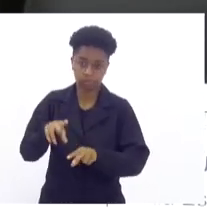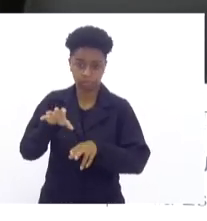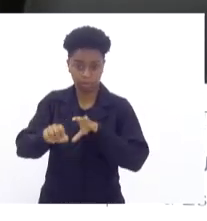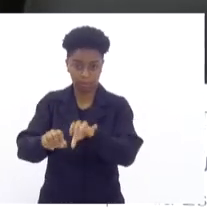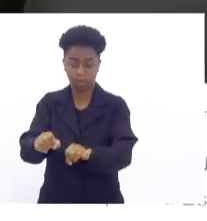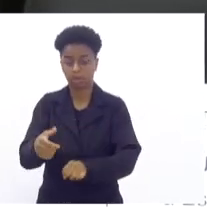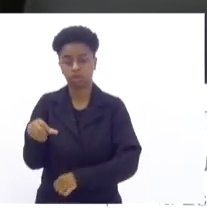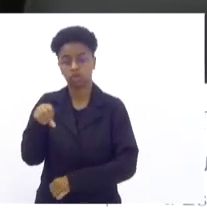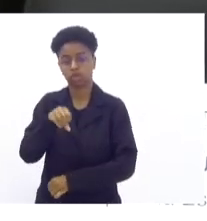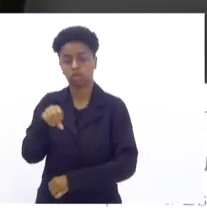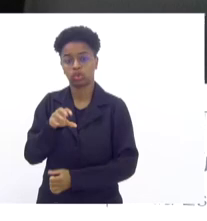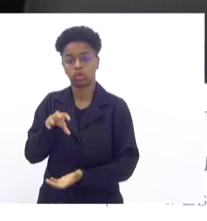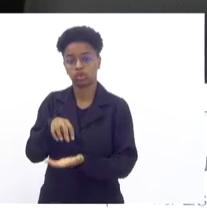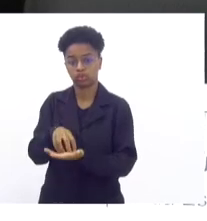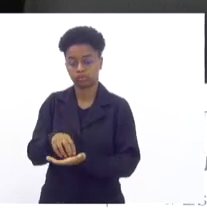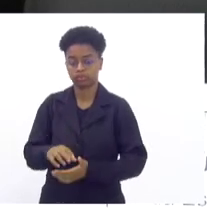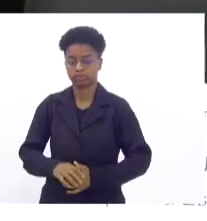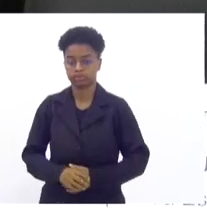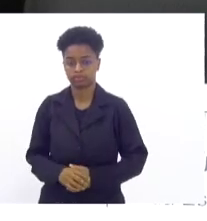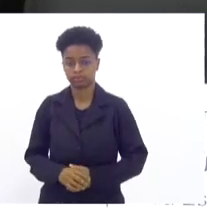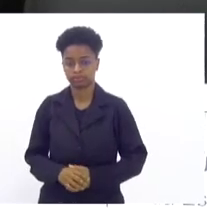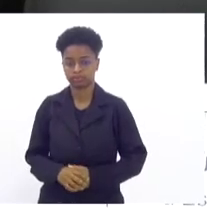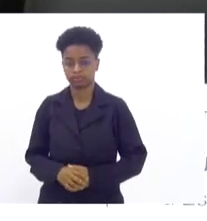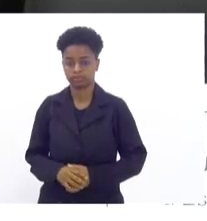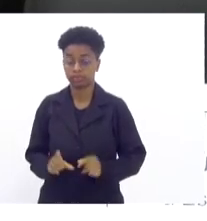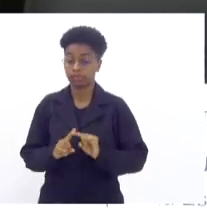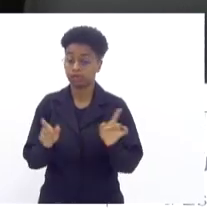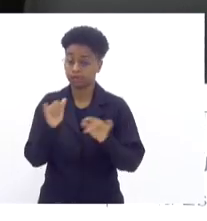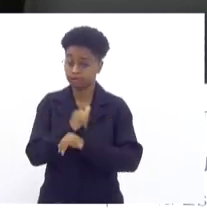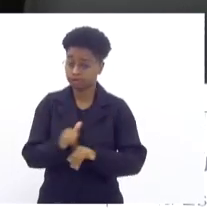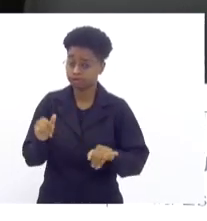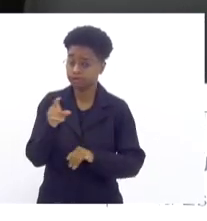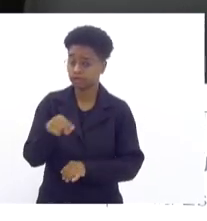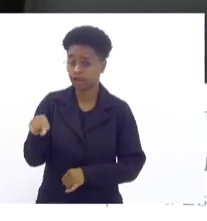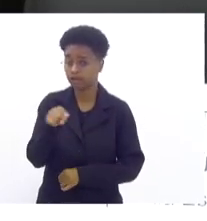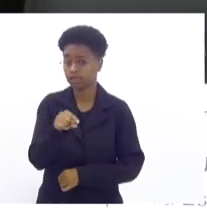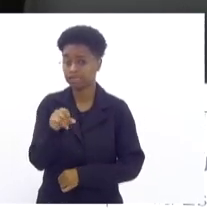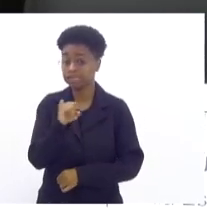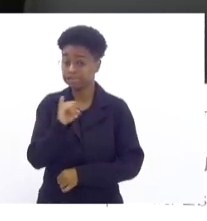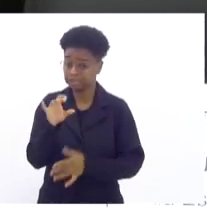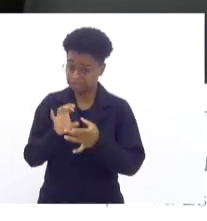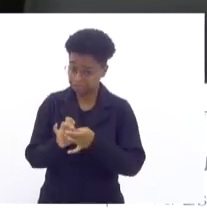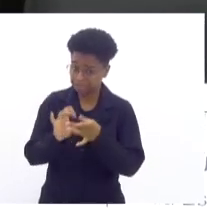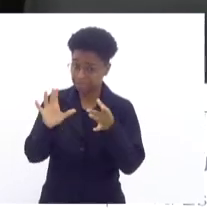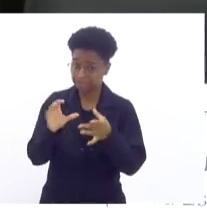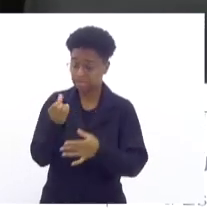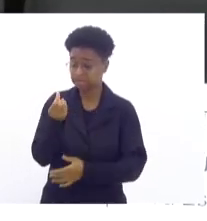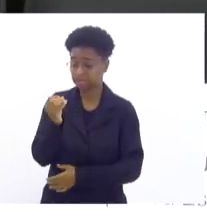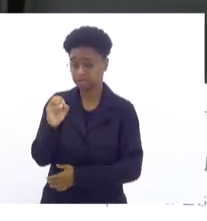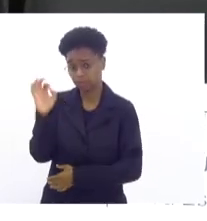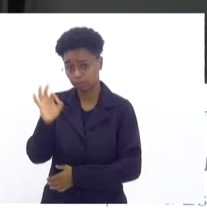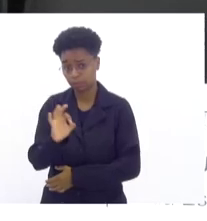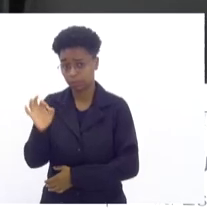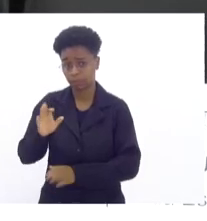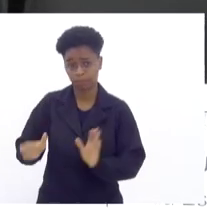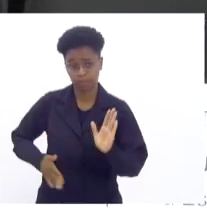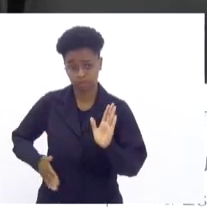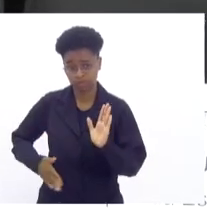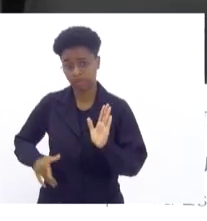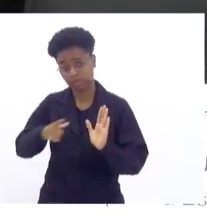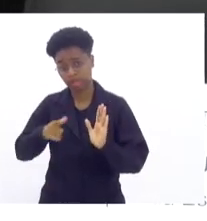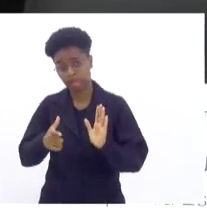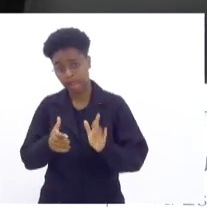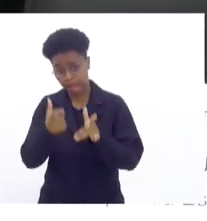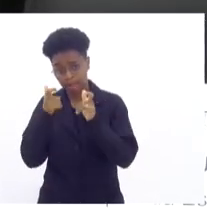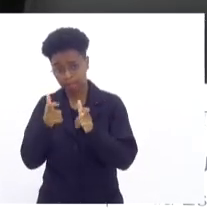pistolas prendidas. E dizer para vocês que se der mole, 60% desses bandidos que estavam com essas armas estão